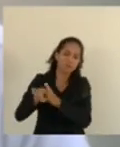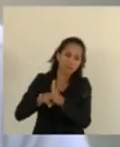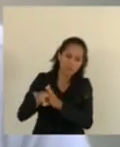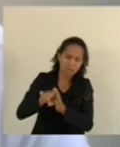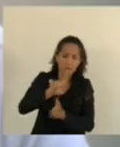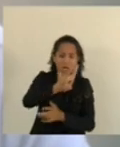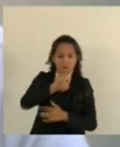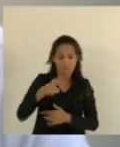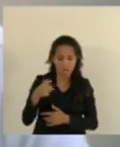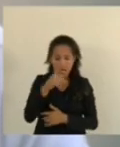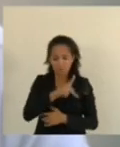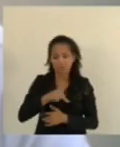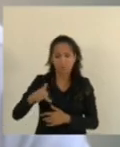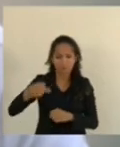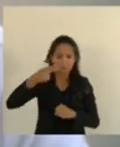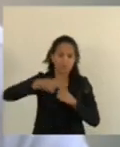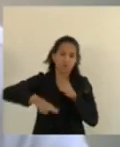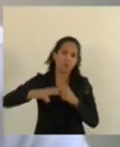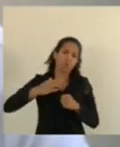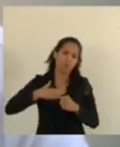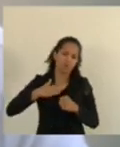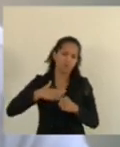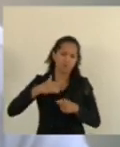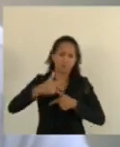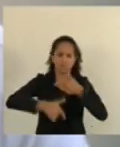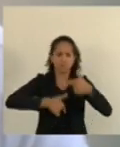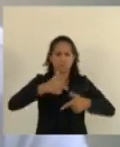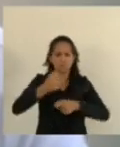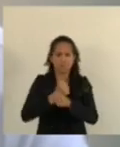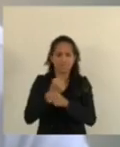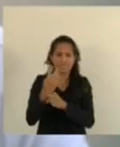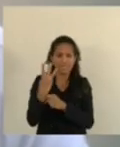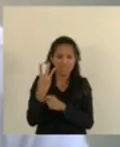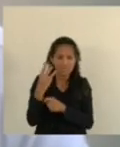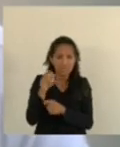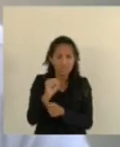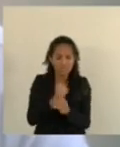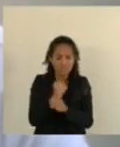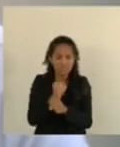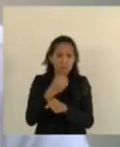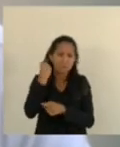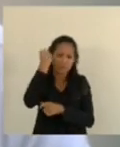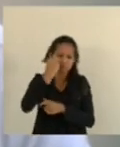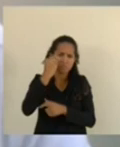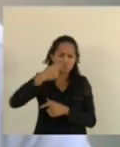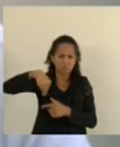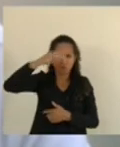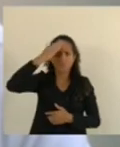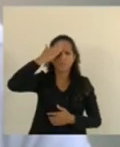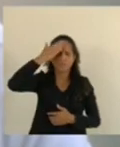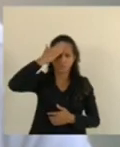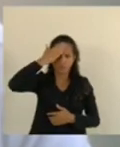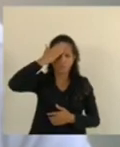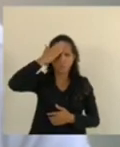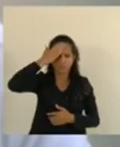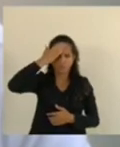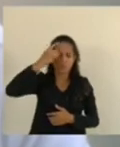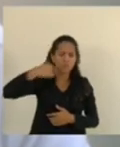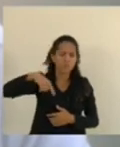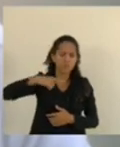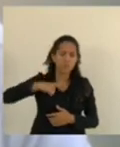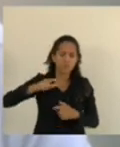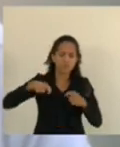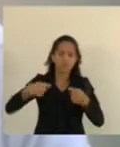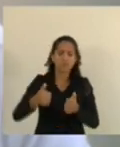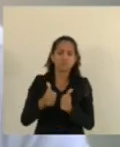ex-professor da Universidade Federal do Espírito Santo, onde eu trabalhei durante 38 anos, nós sabemos que nós temos